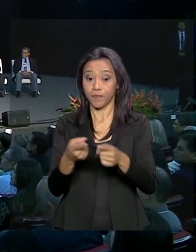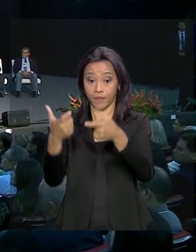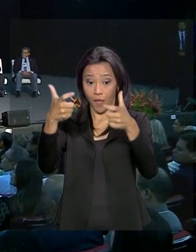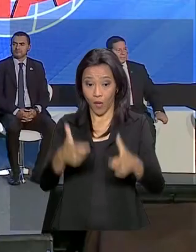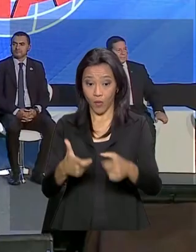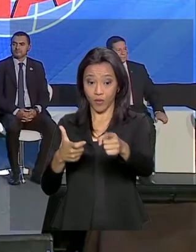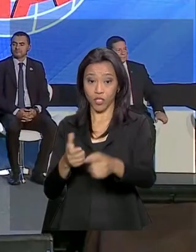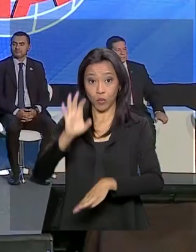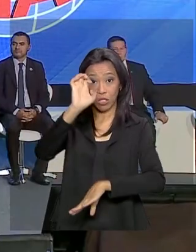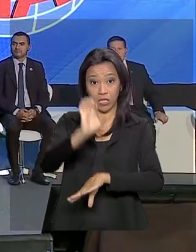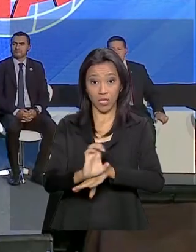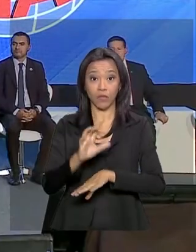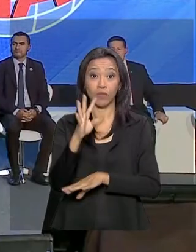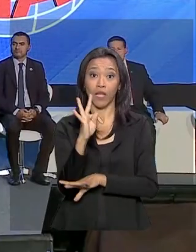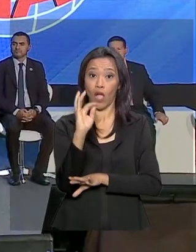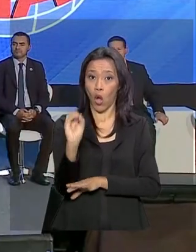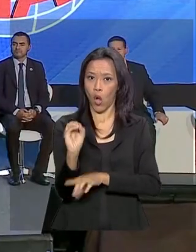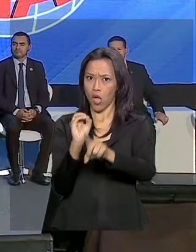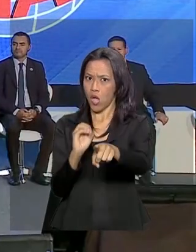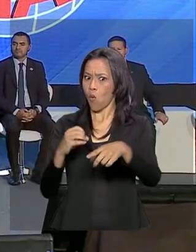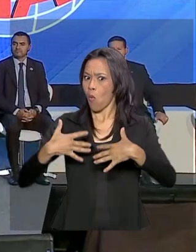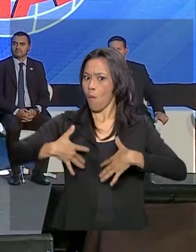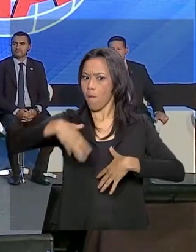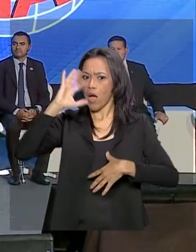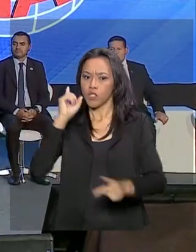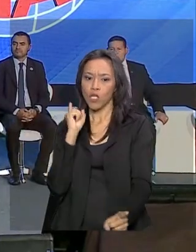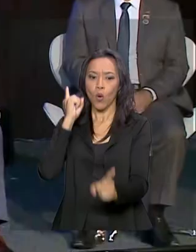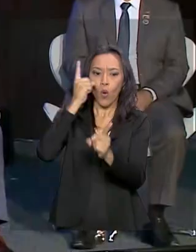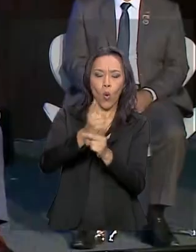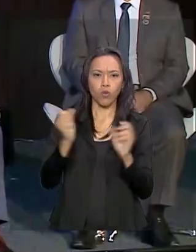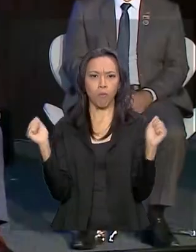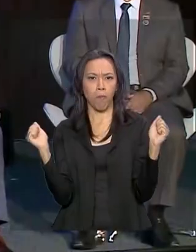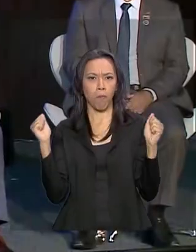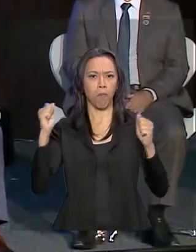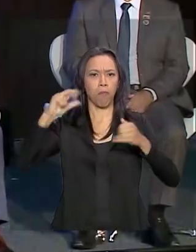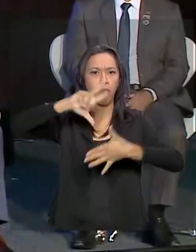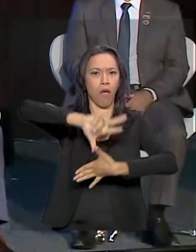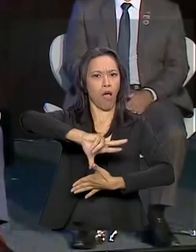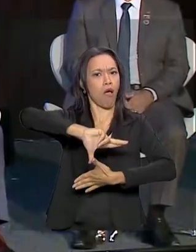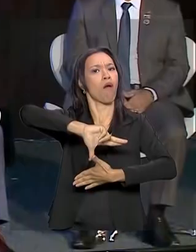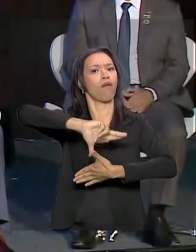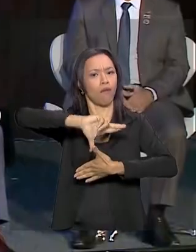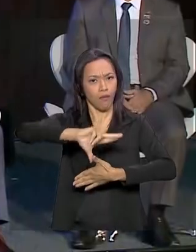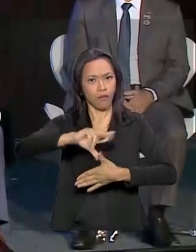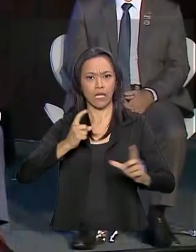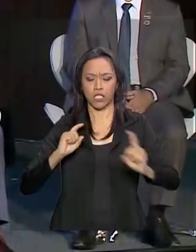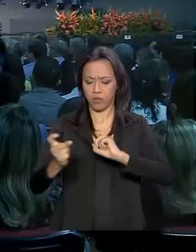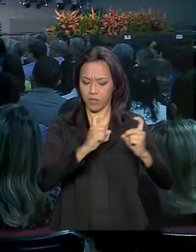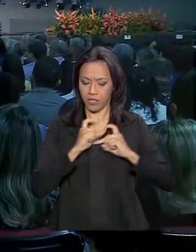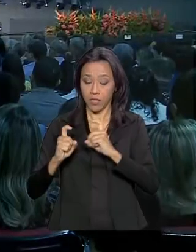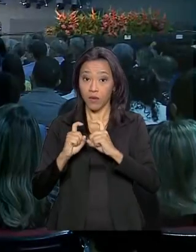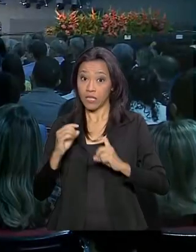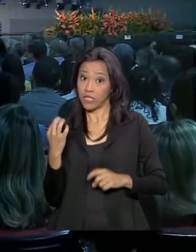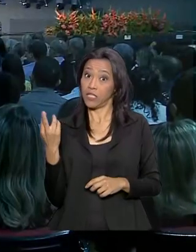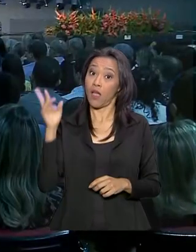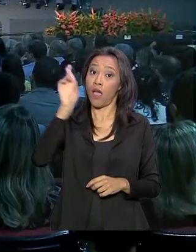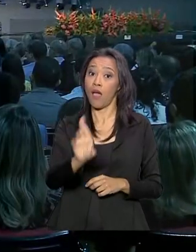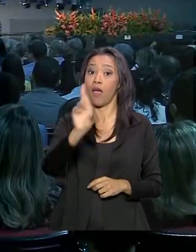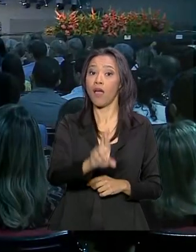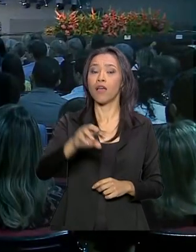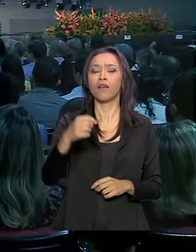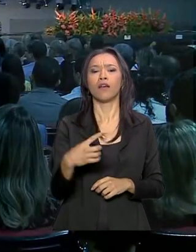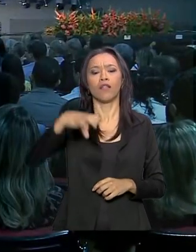Tocantins, é o maior evento de administração da América Latina e reúne representantes de nove países, entre eles,